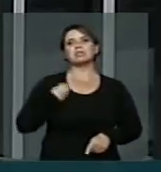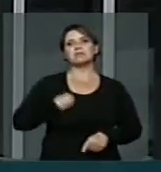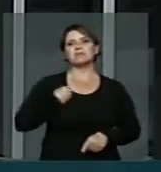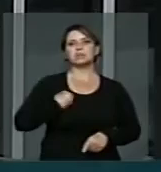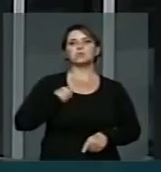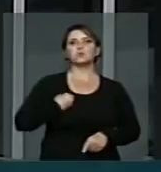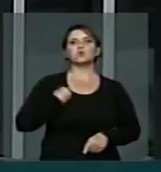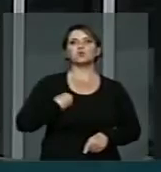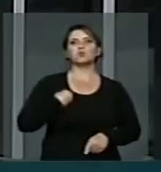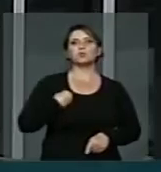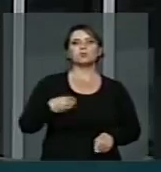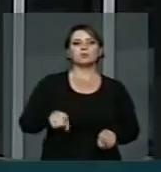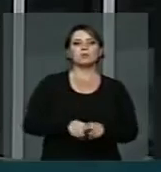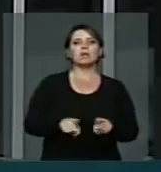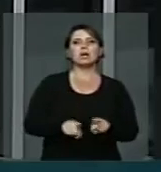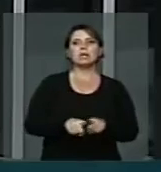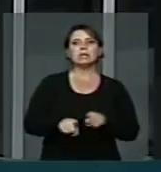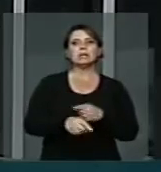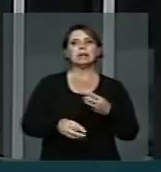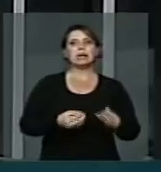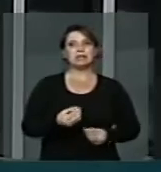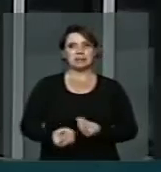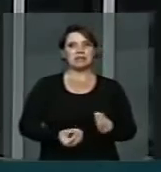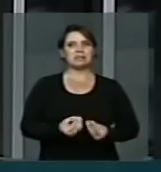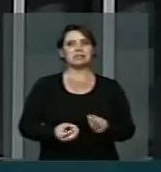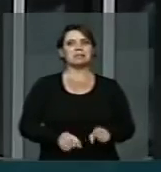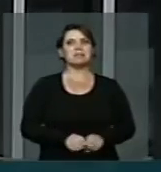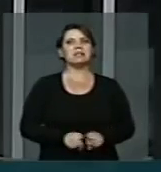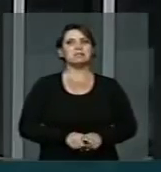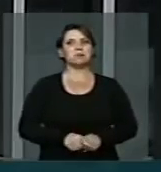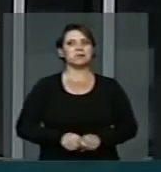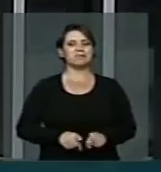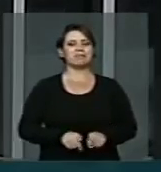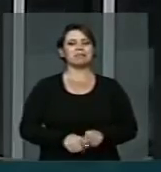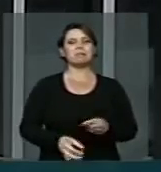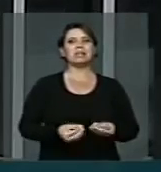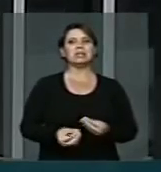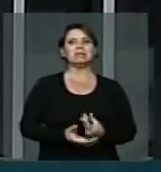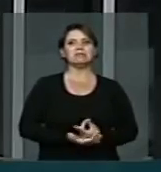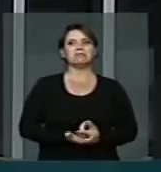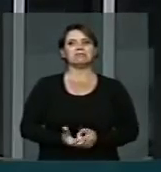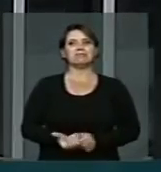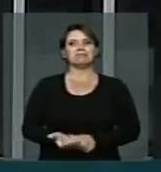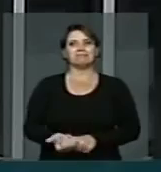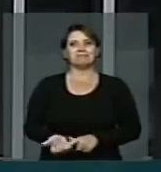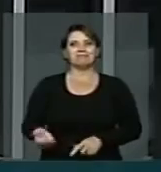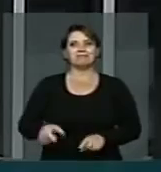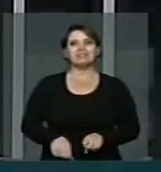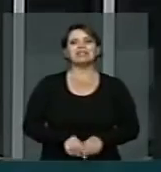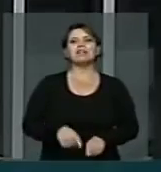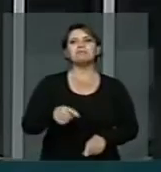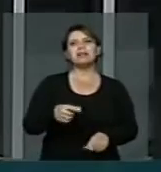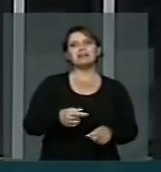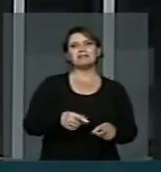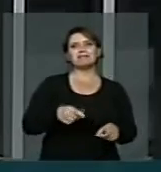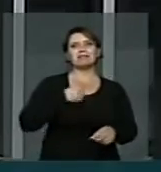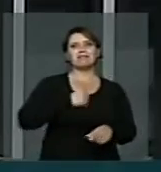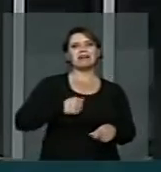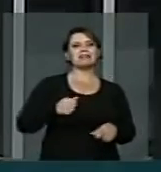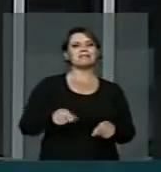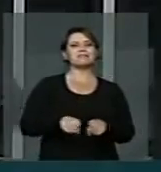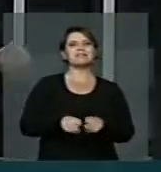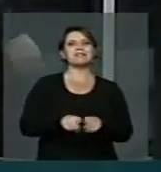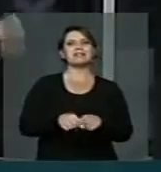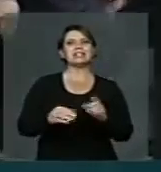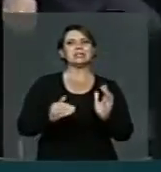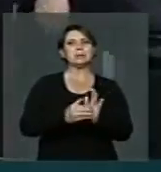Esses 120 milhões de brasileiros não são apenas aqueles operários fabris, que continuam